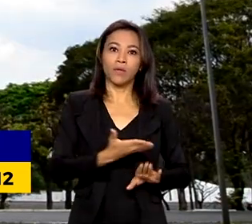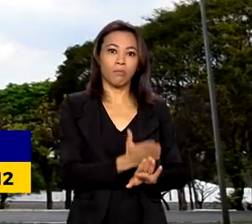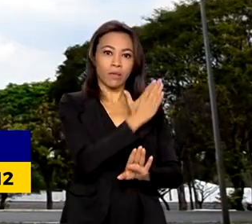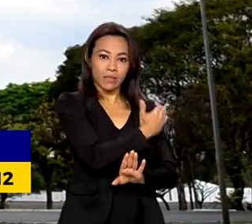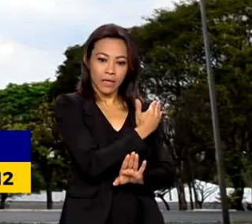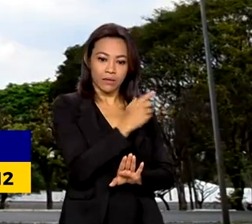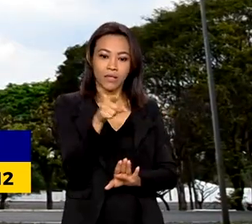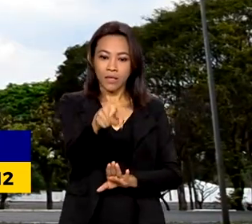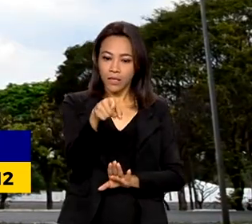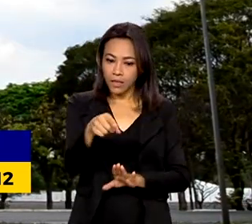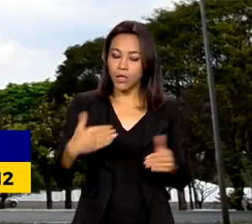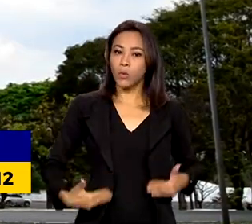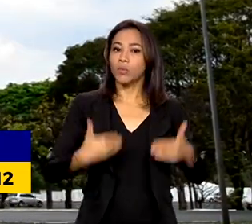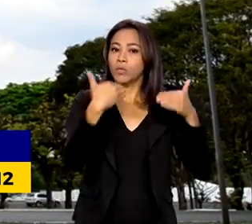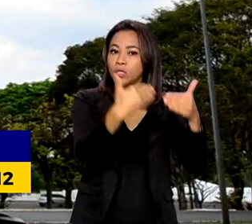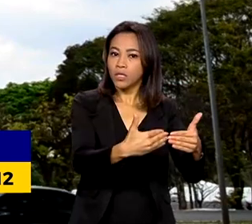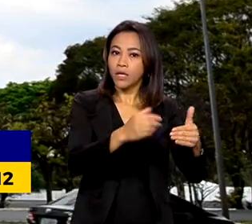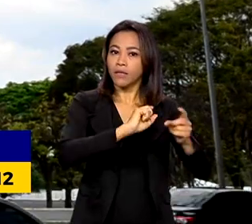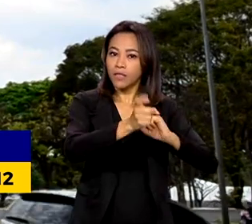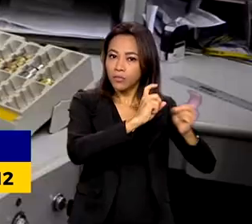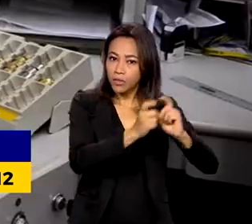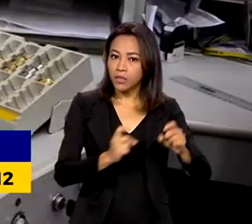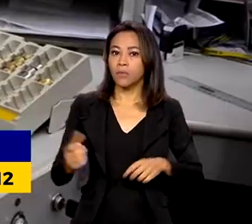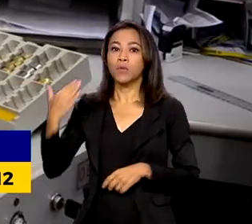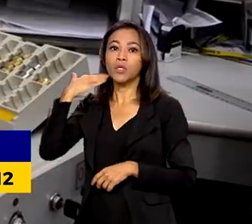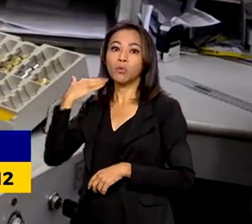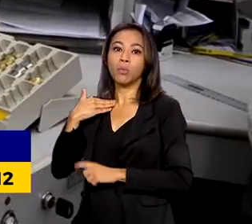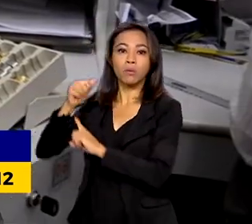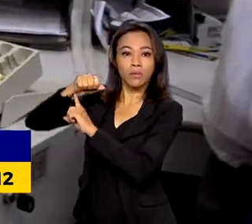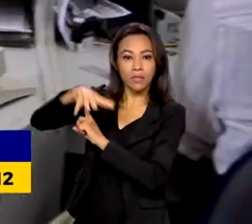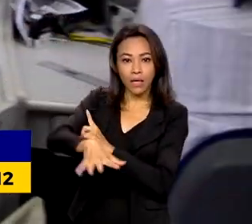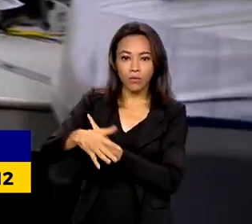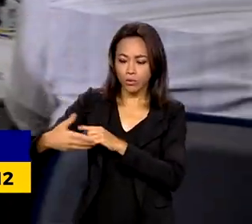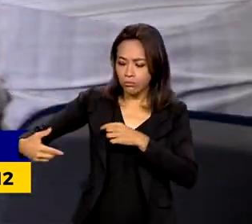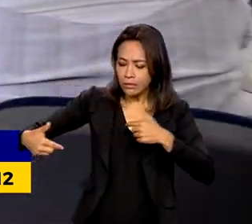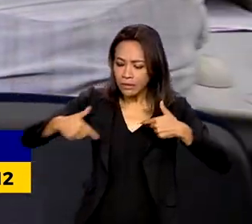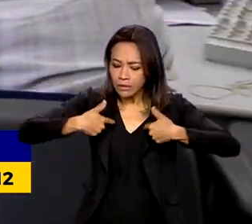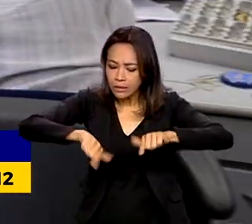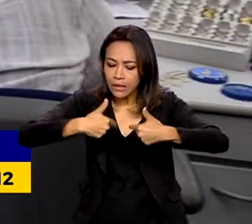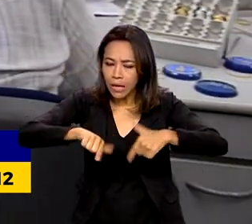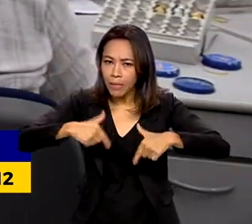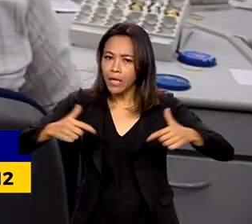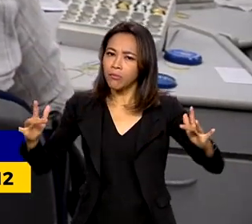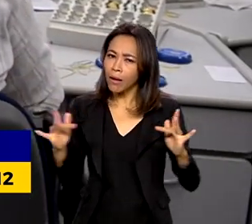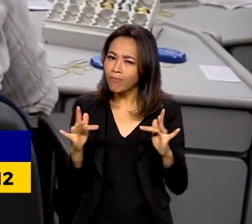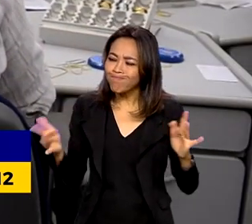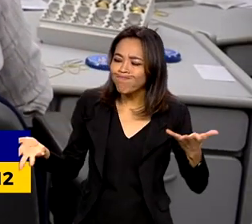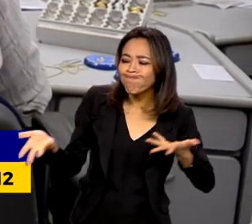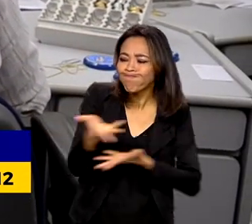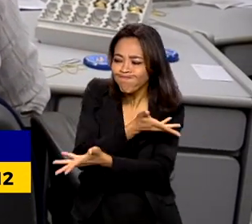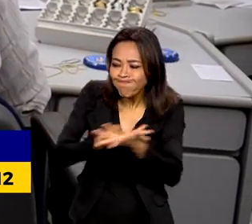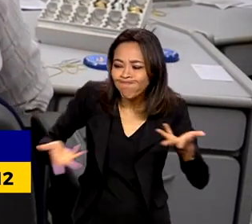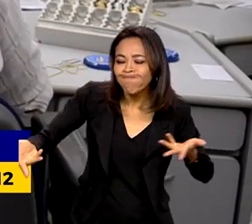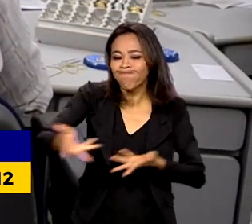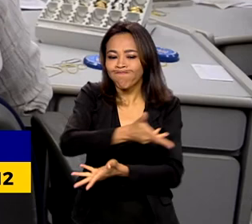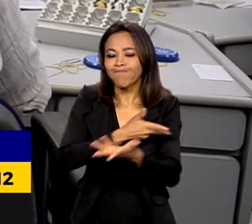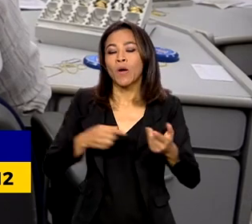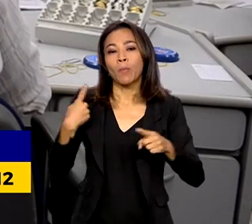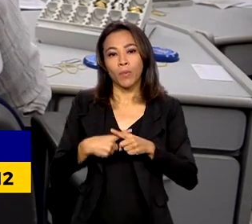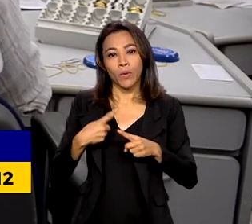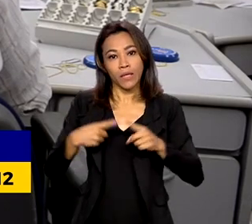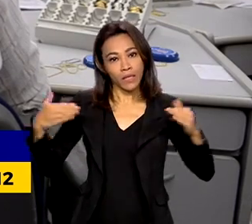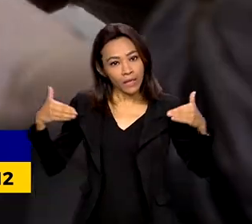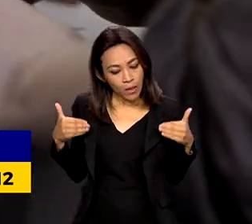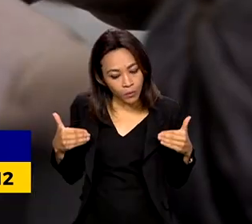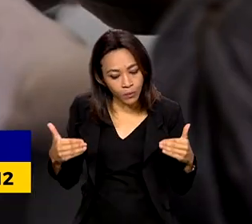Central estão trabalhando para atuar em harmonia. O ministro da Fazenda disse ainda que a política fiscal e a monetária devem